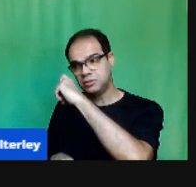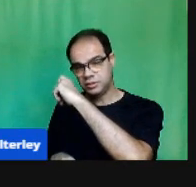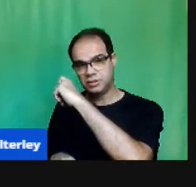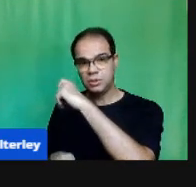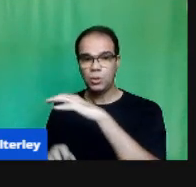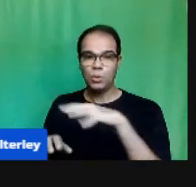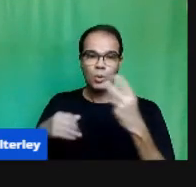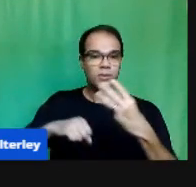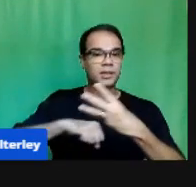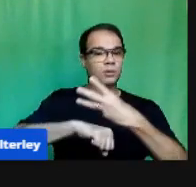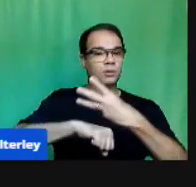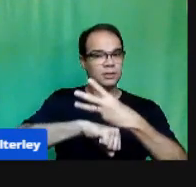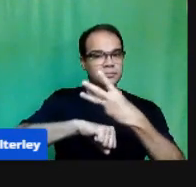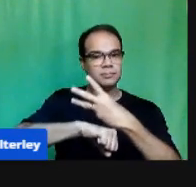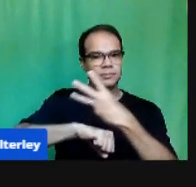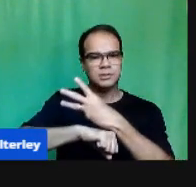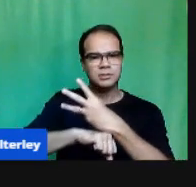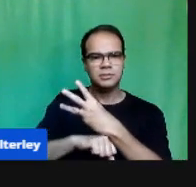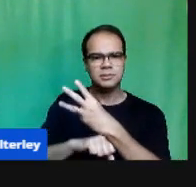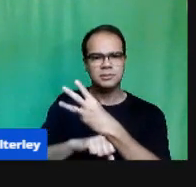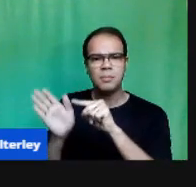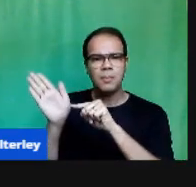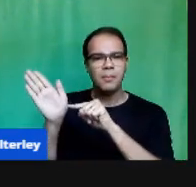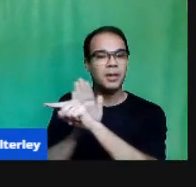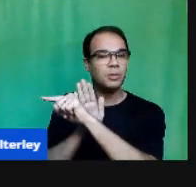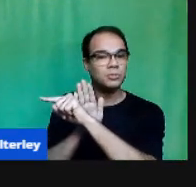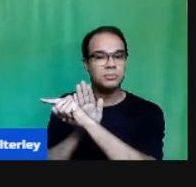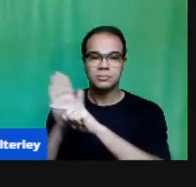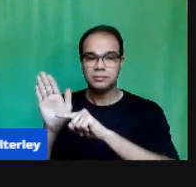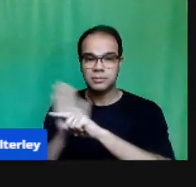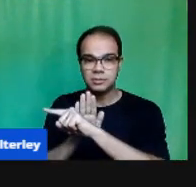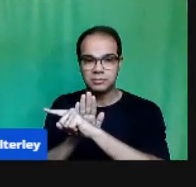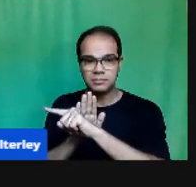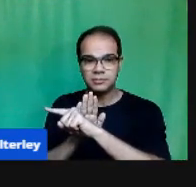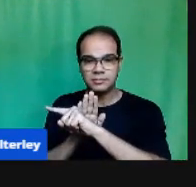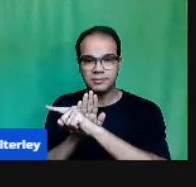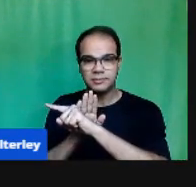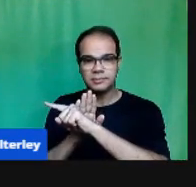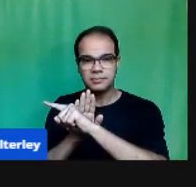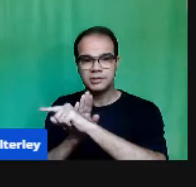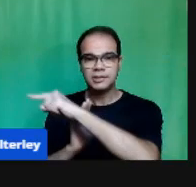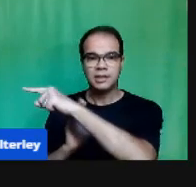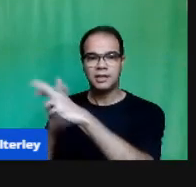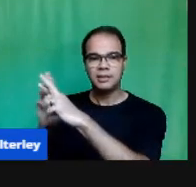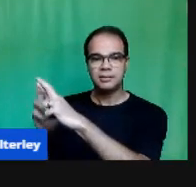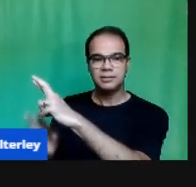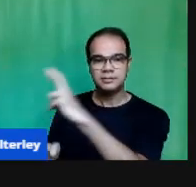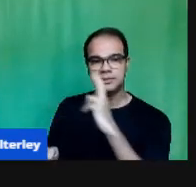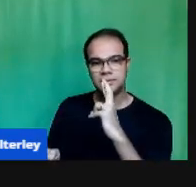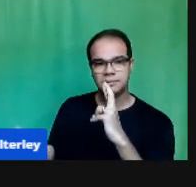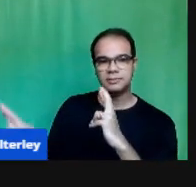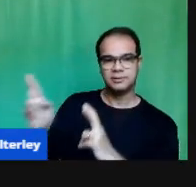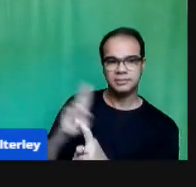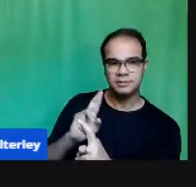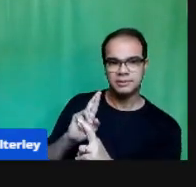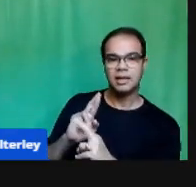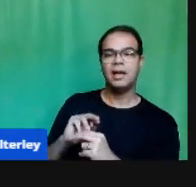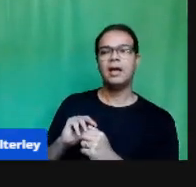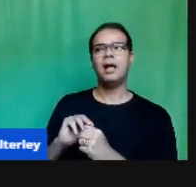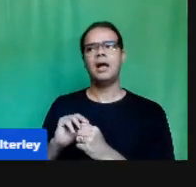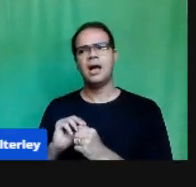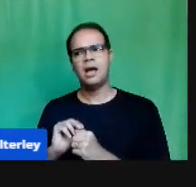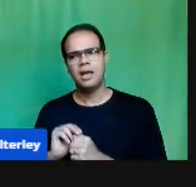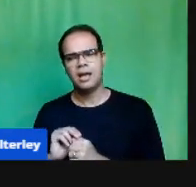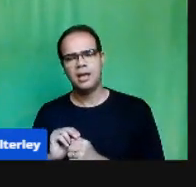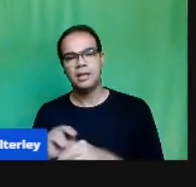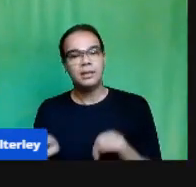E o retorno Que os alunos Dão Dão Aos professores